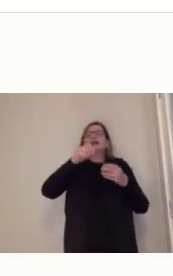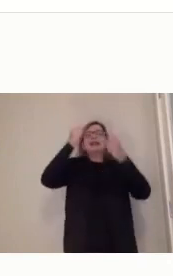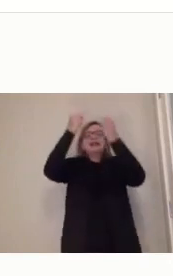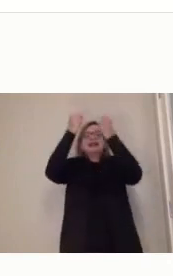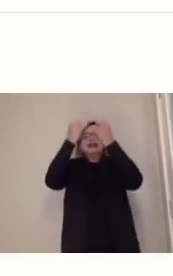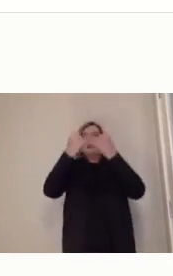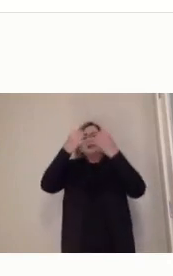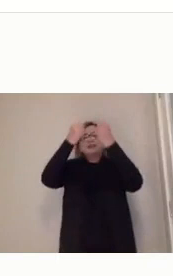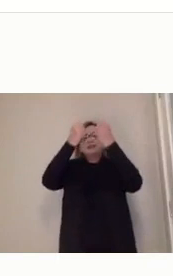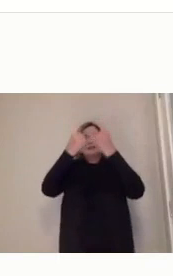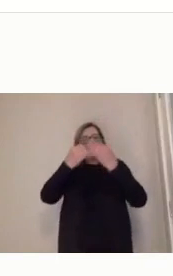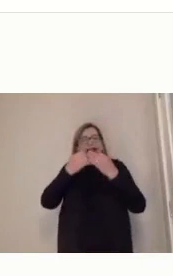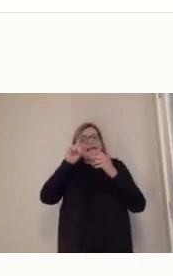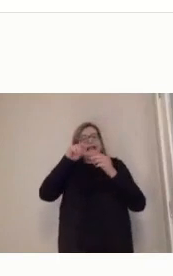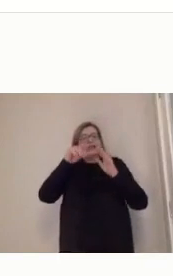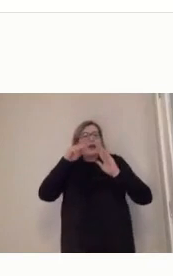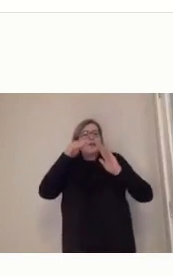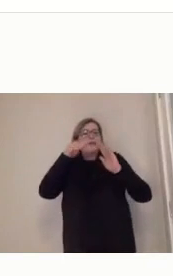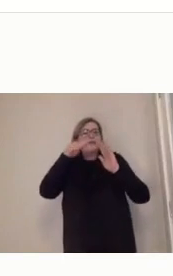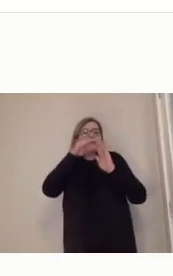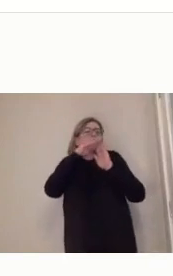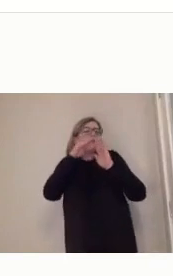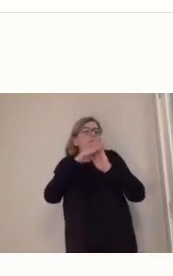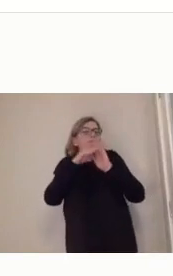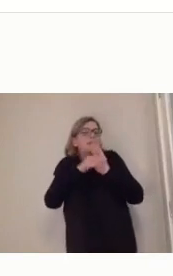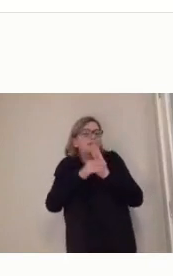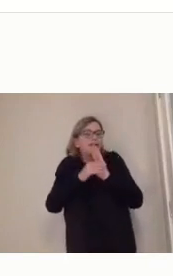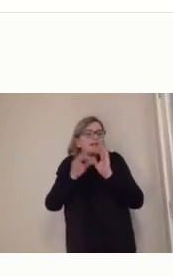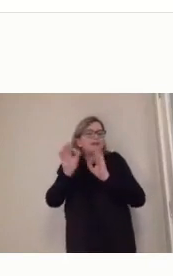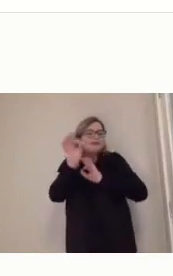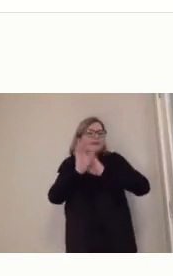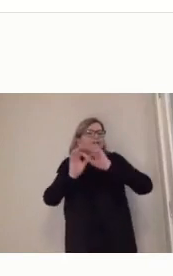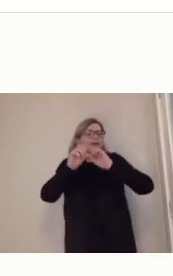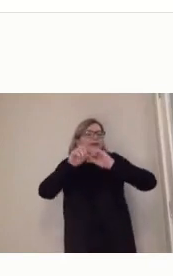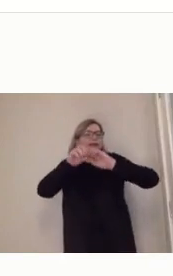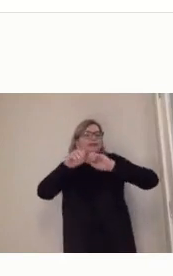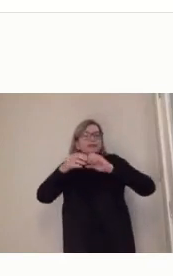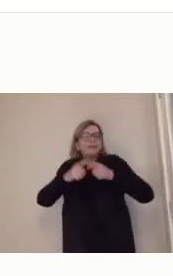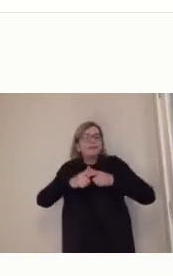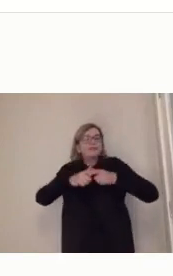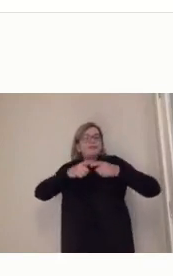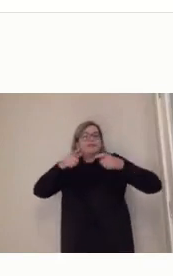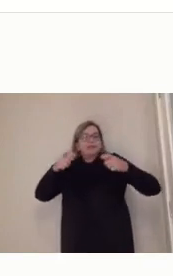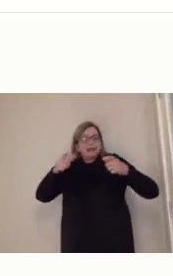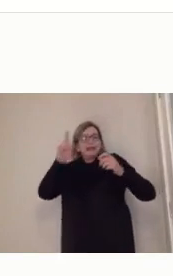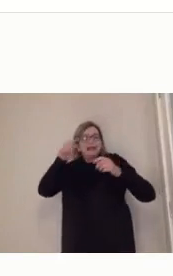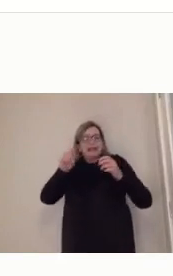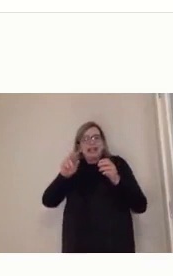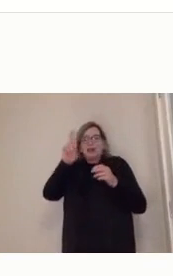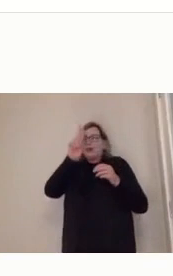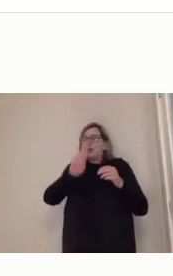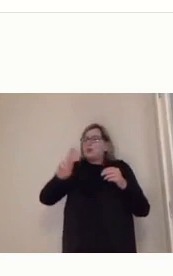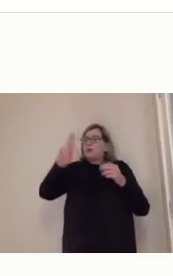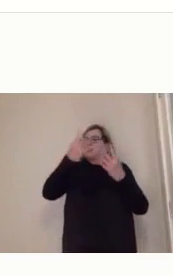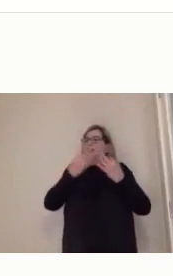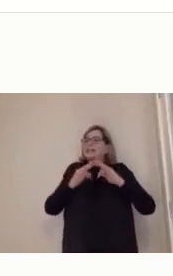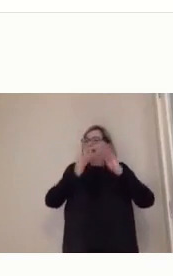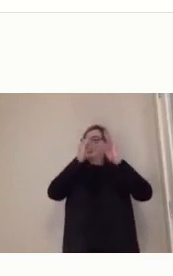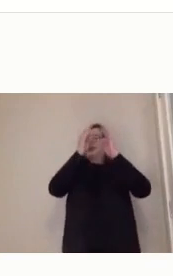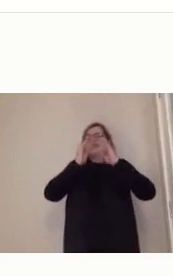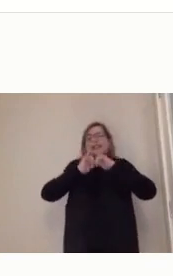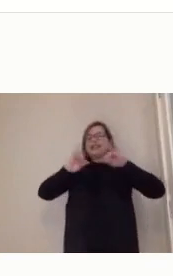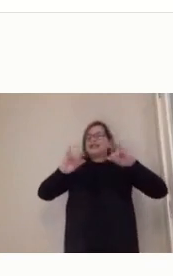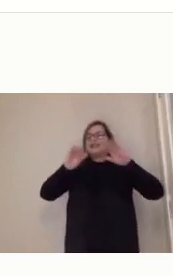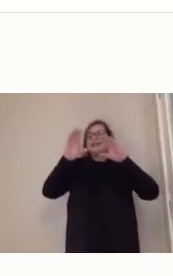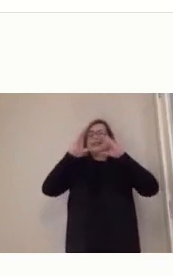tecnologias de informação e comunicação nos processos educacionais. Então, essa integração, ela é muito mais do que só a tecnologia,